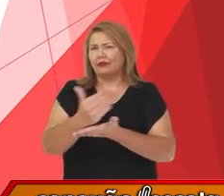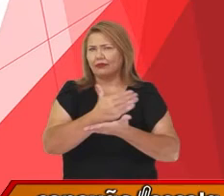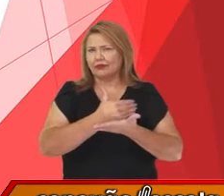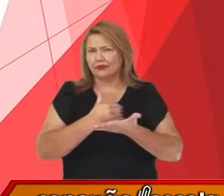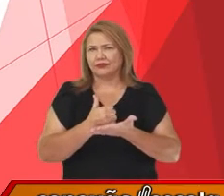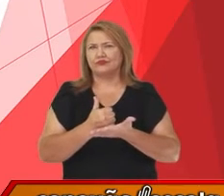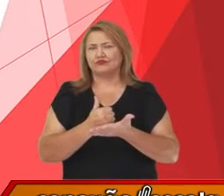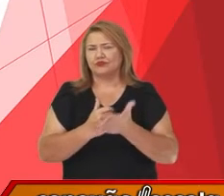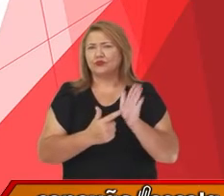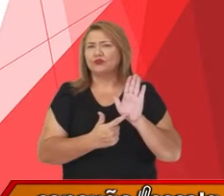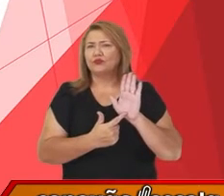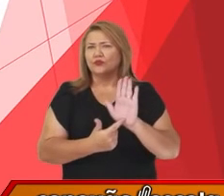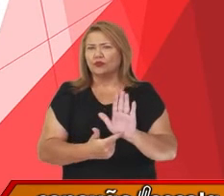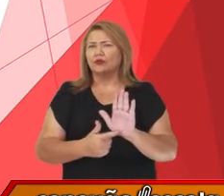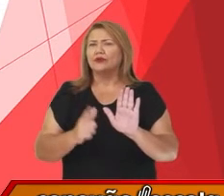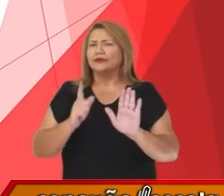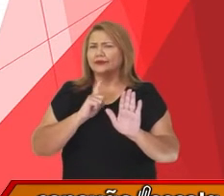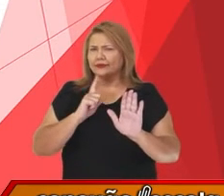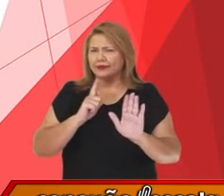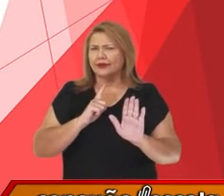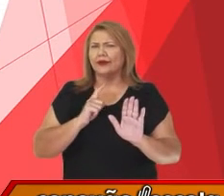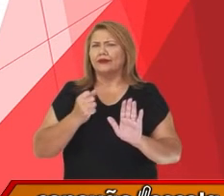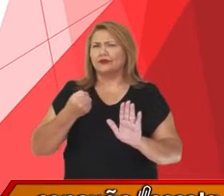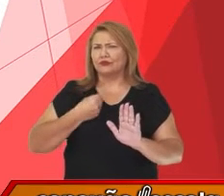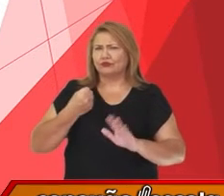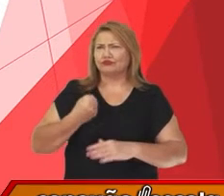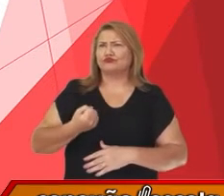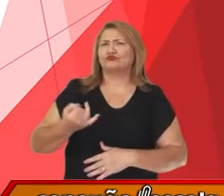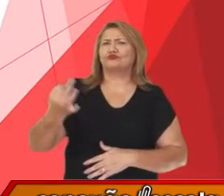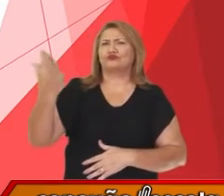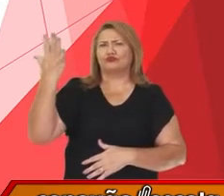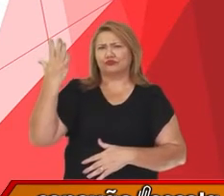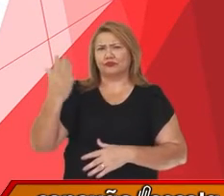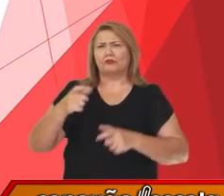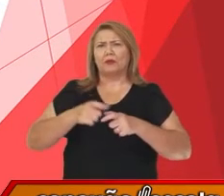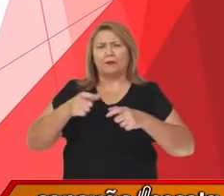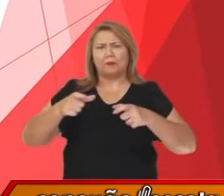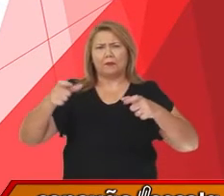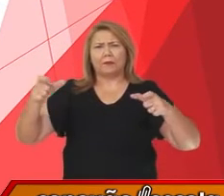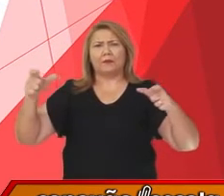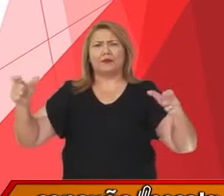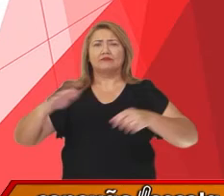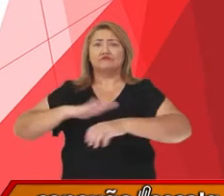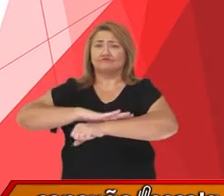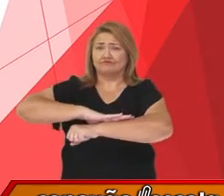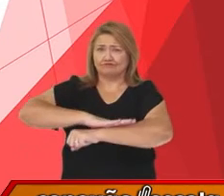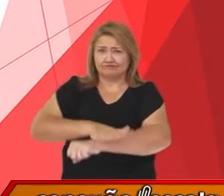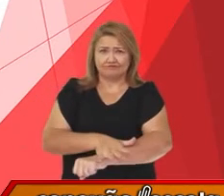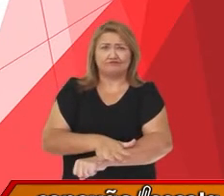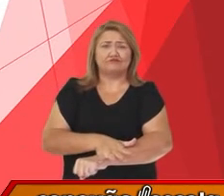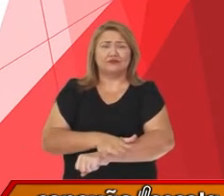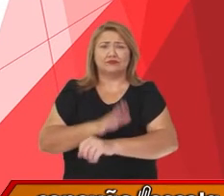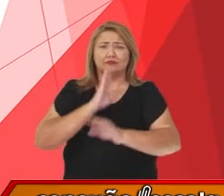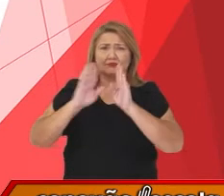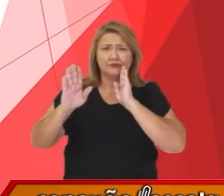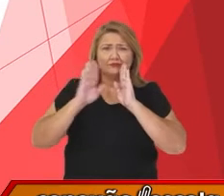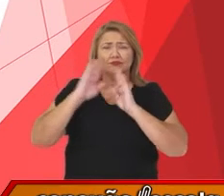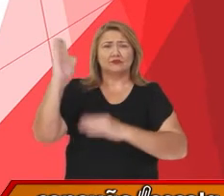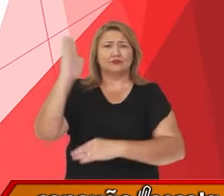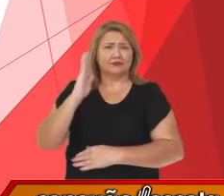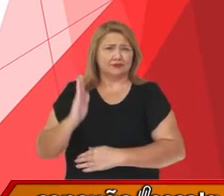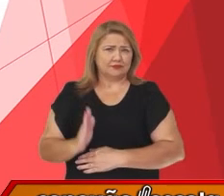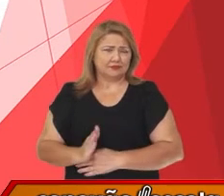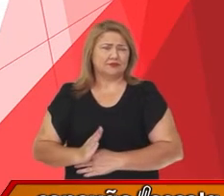que tem havido um número crescente nos casos relatados de racismo no Facebook do Brasil. Brasil.